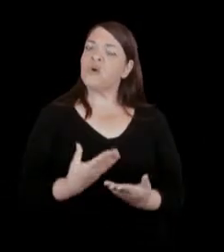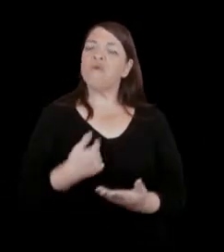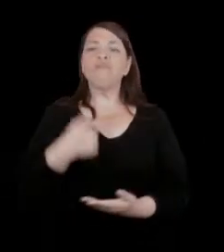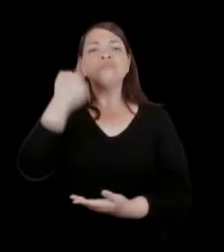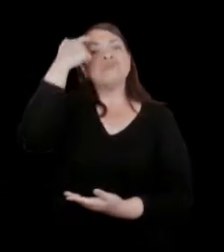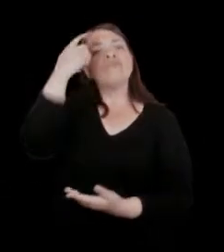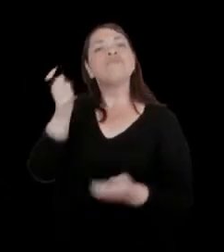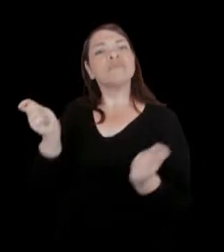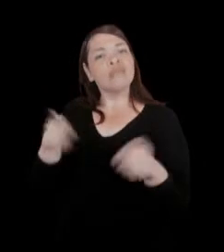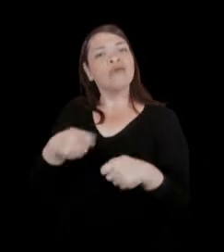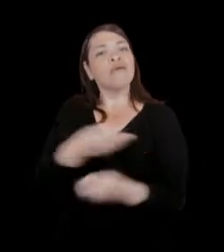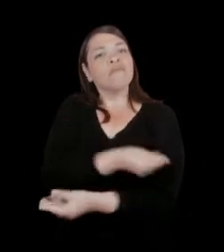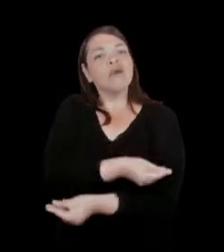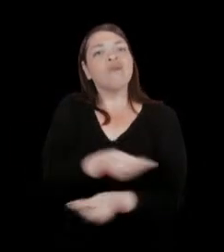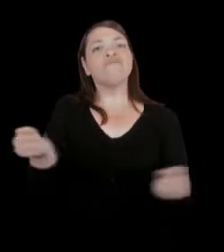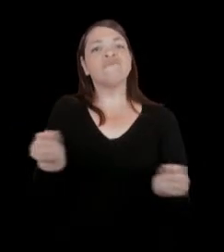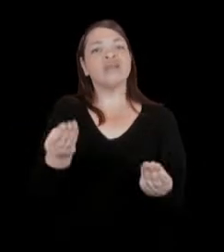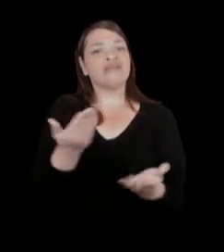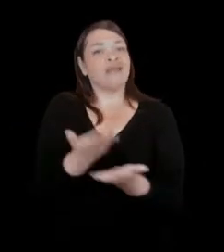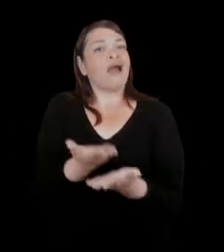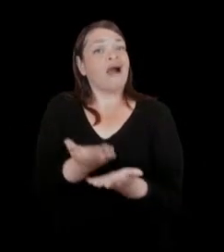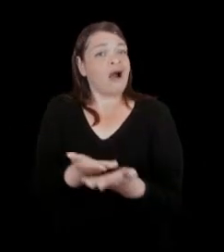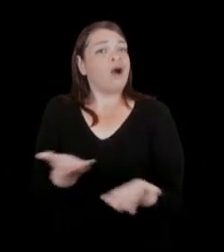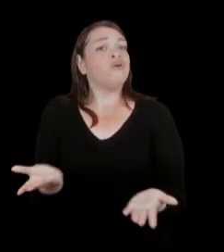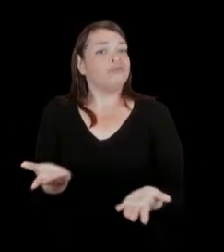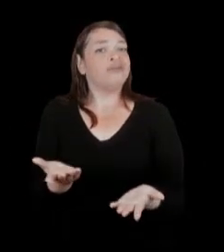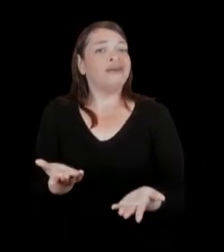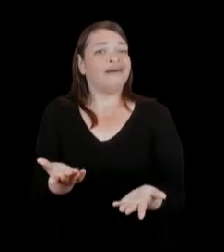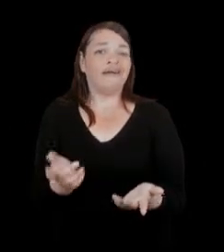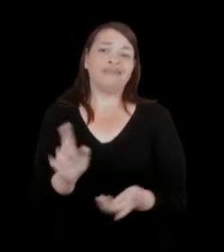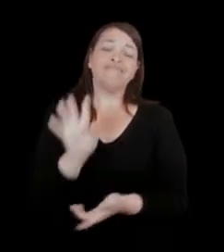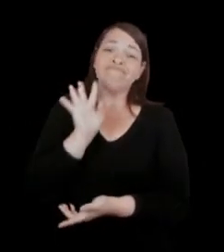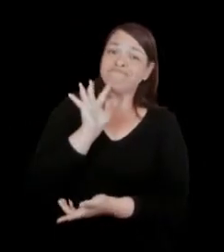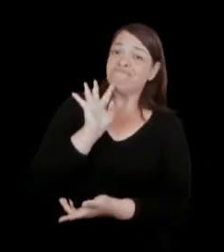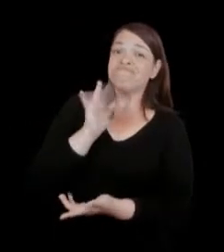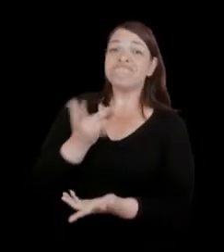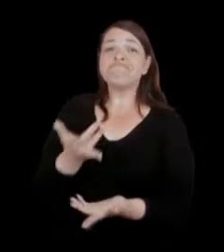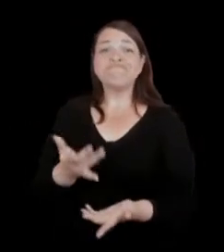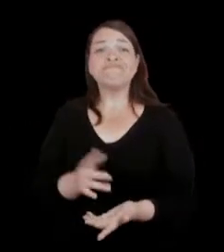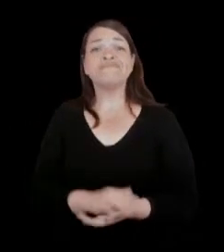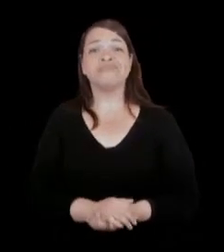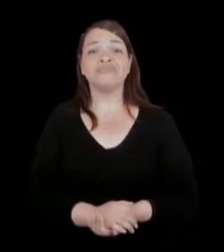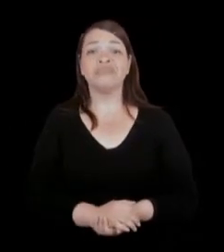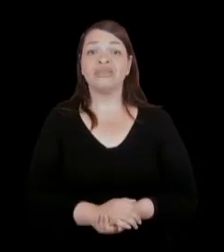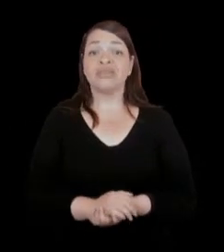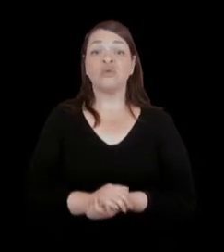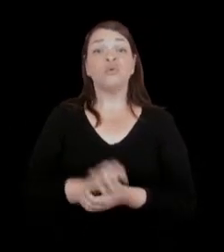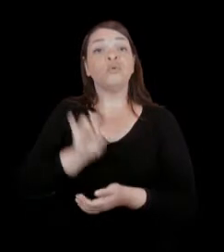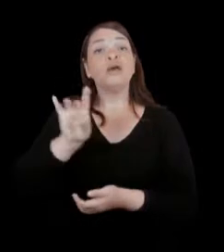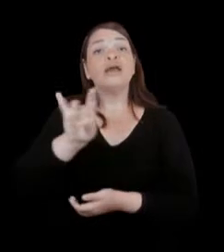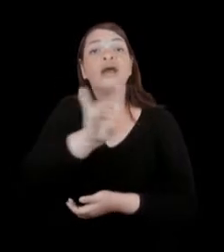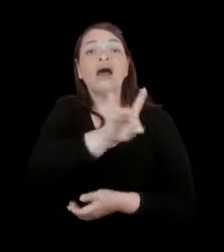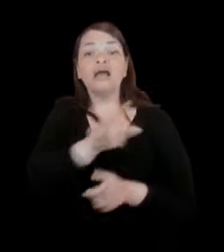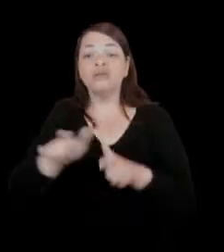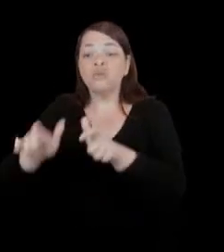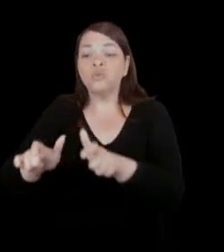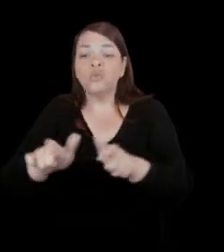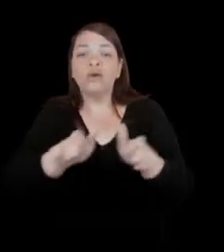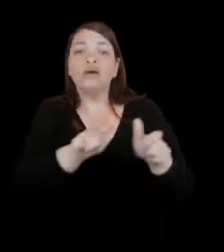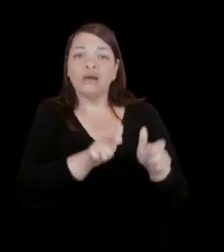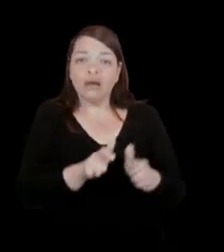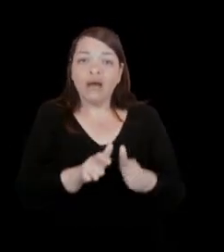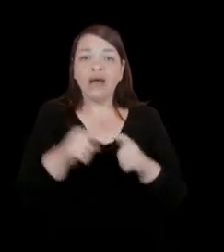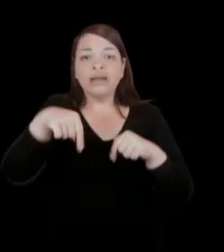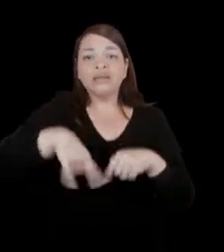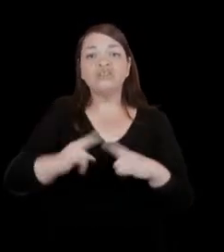adaptar esse espaço para permitir as duas funções? Então, cada espaço aqui no Instituto Lingue tem ou